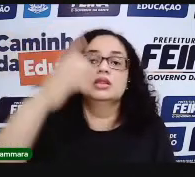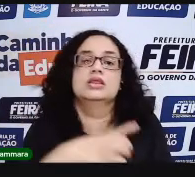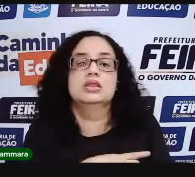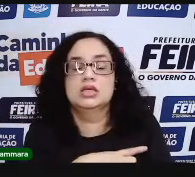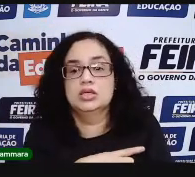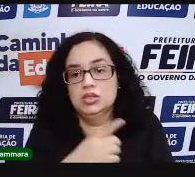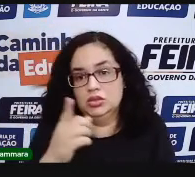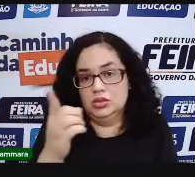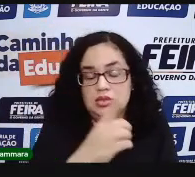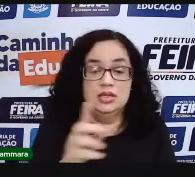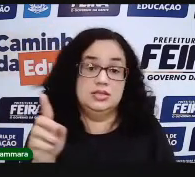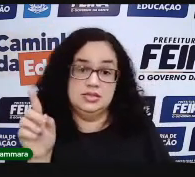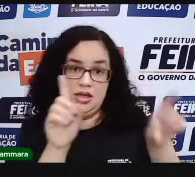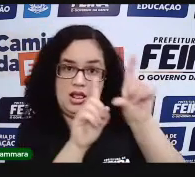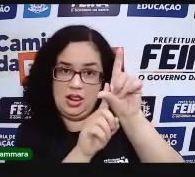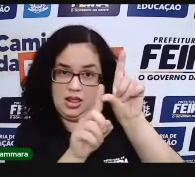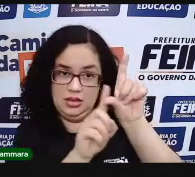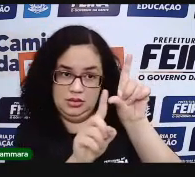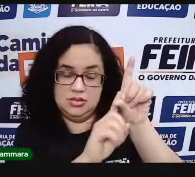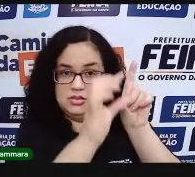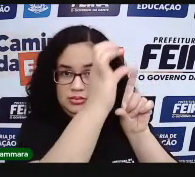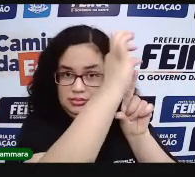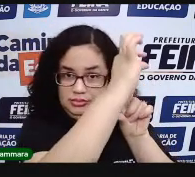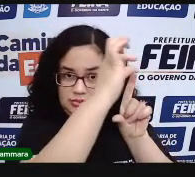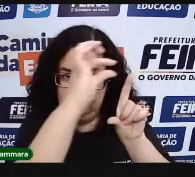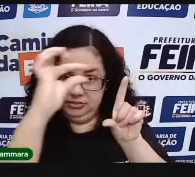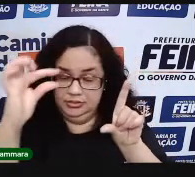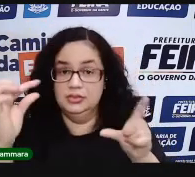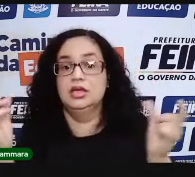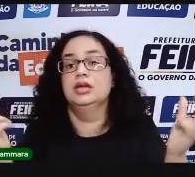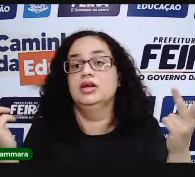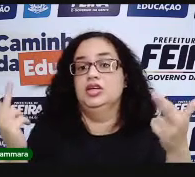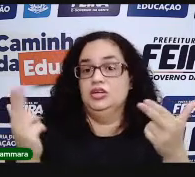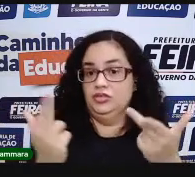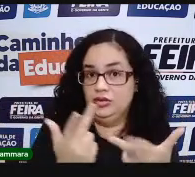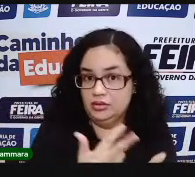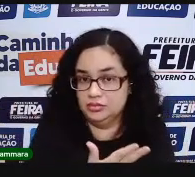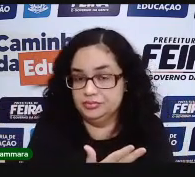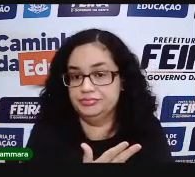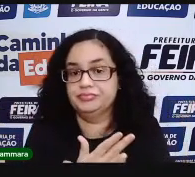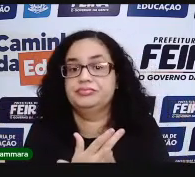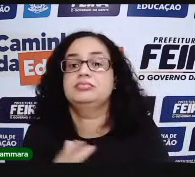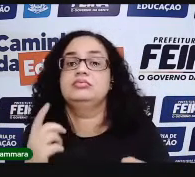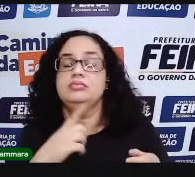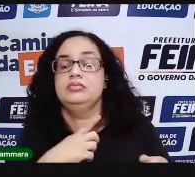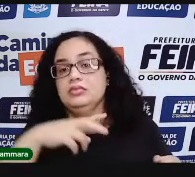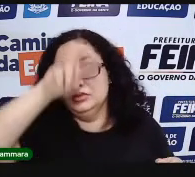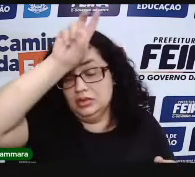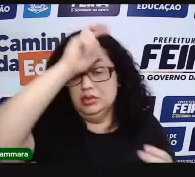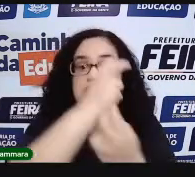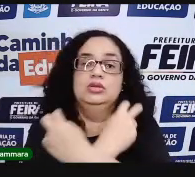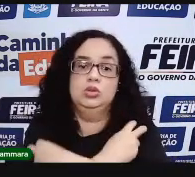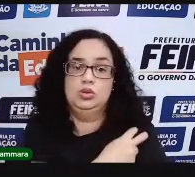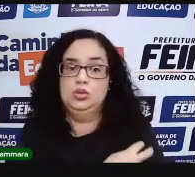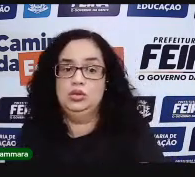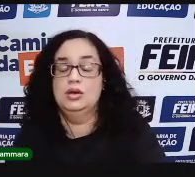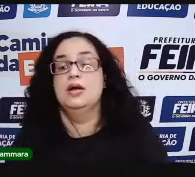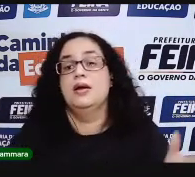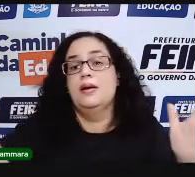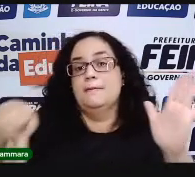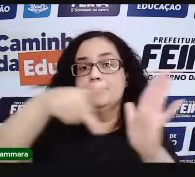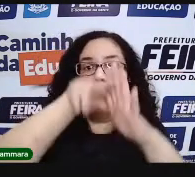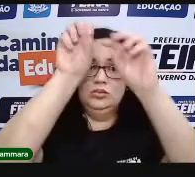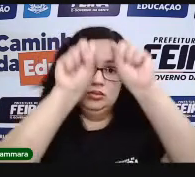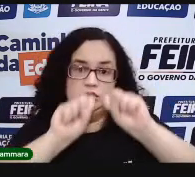né? A gente tem aí, ó, as letras que eles usavam, né? Diversas civilizações da Antiguidade, além das egípcias, desenvolveram seus